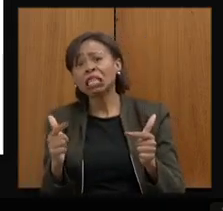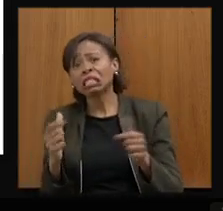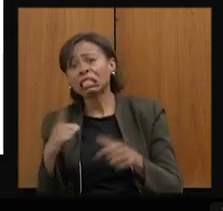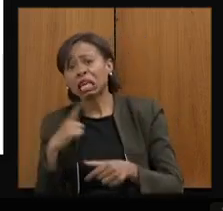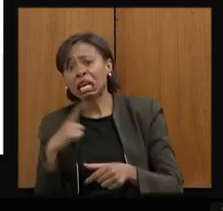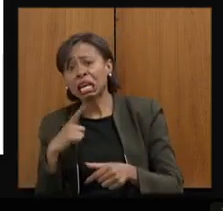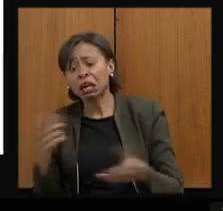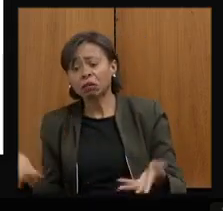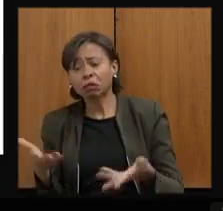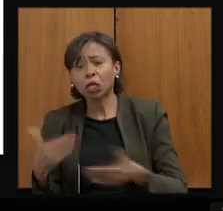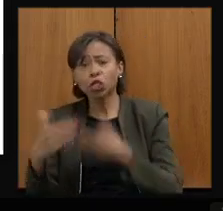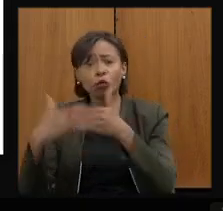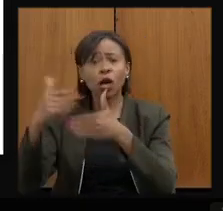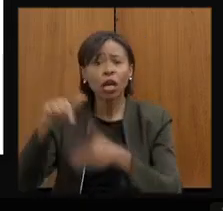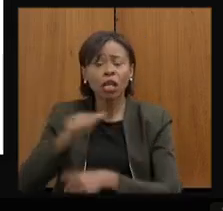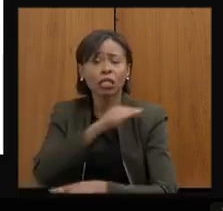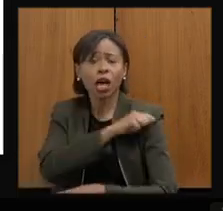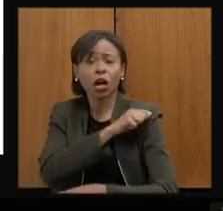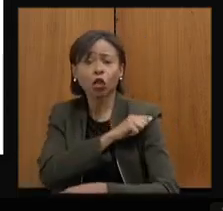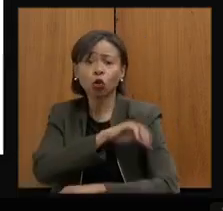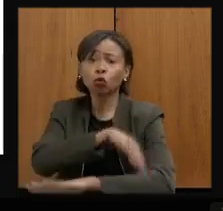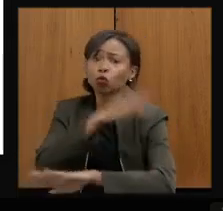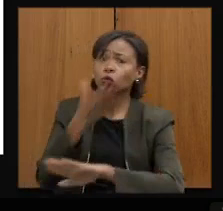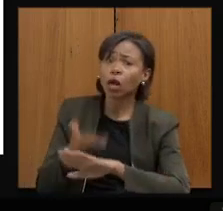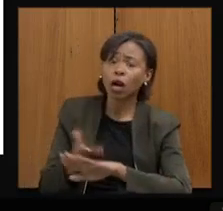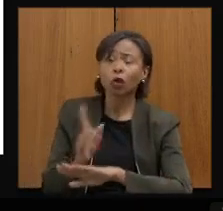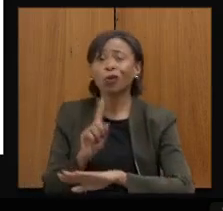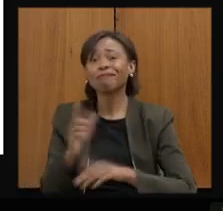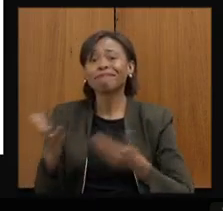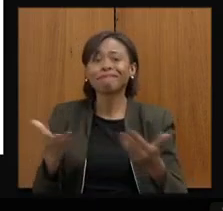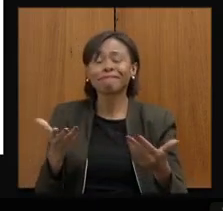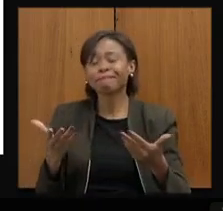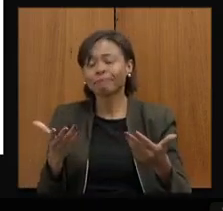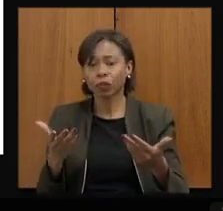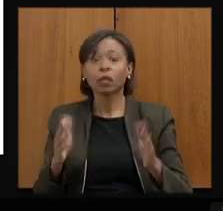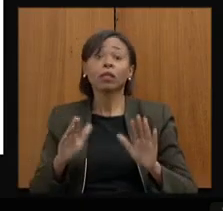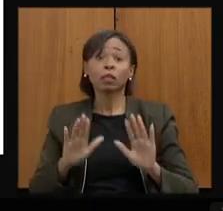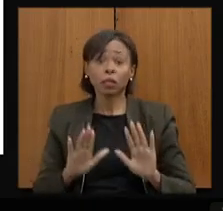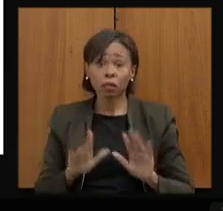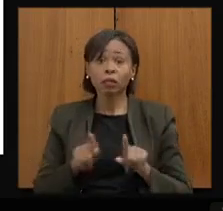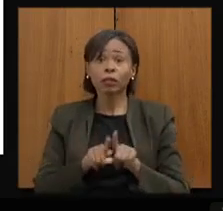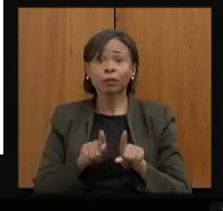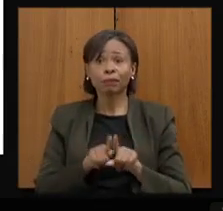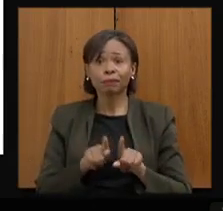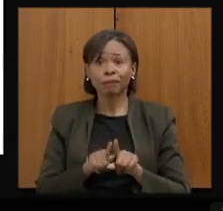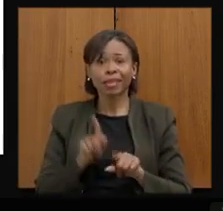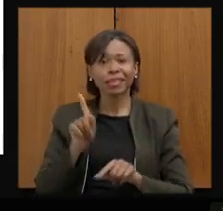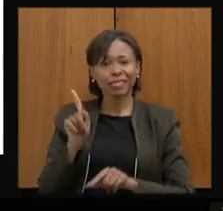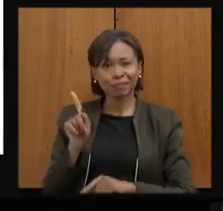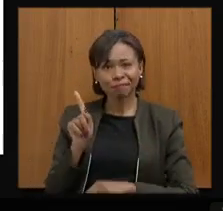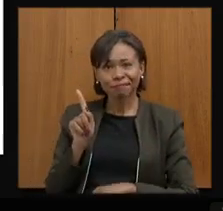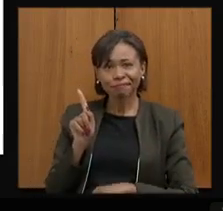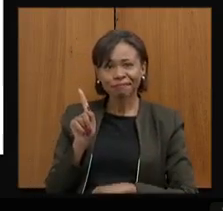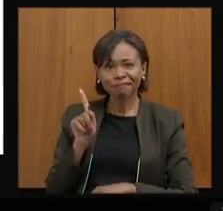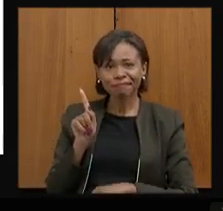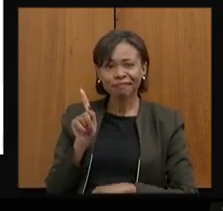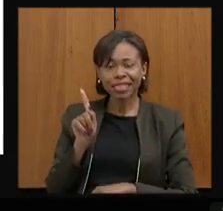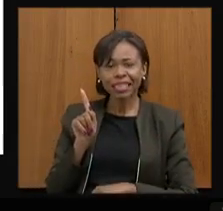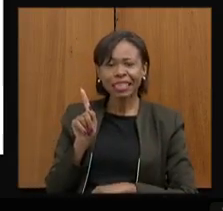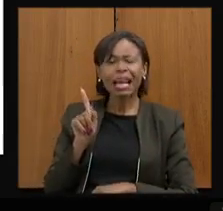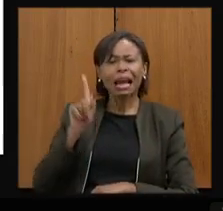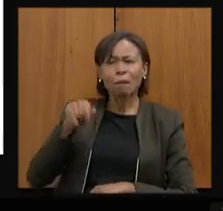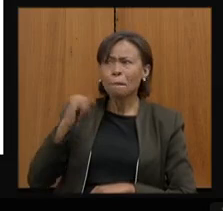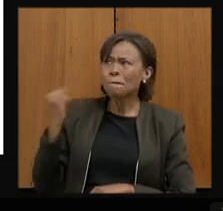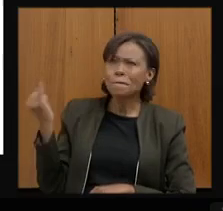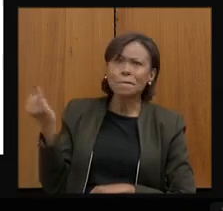desse estudante no tempo integral no ano subsequente. Por favor. Temos aí também algo que é extremamente